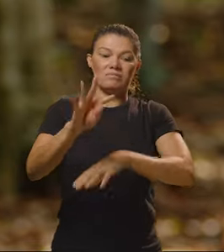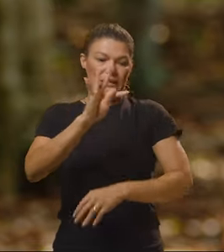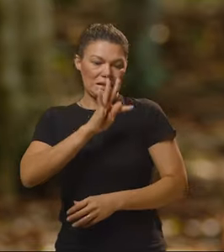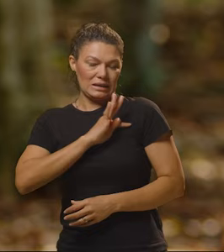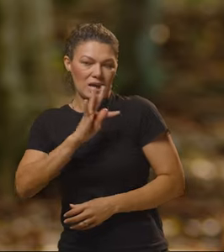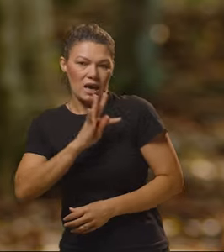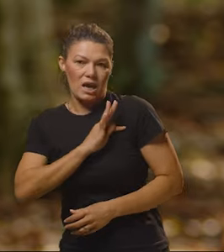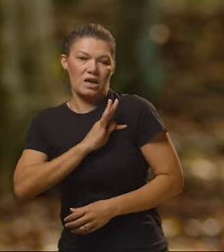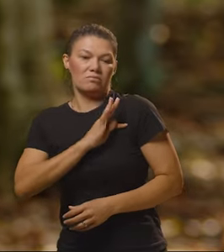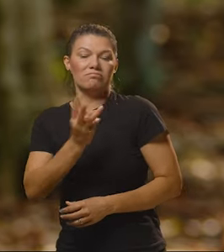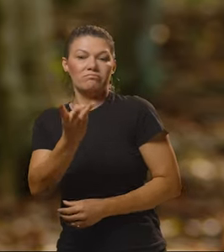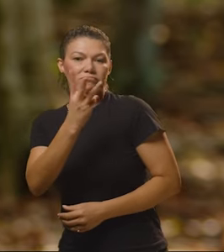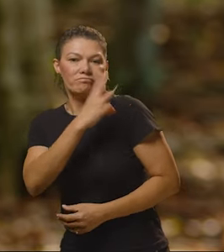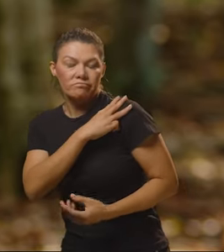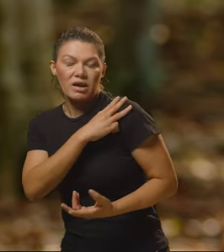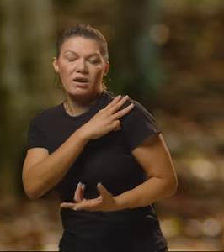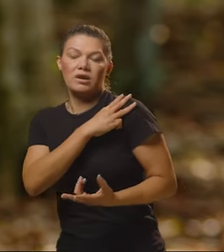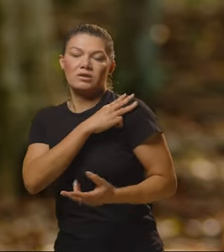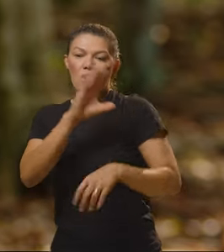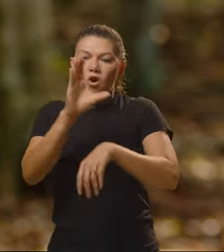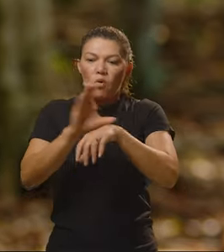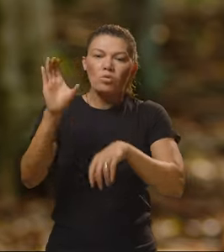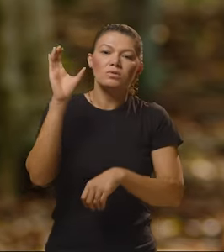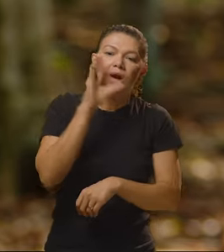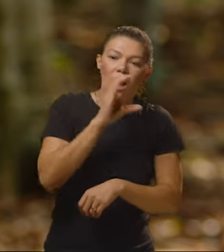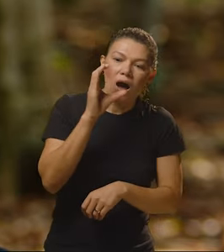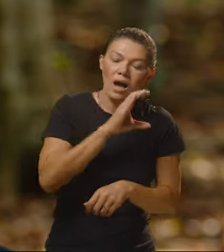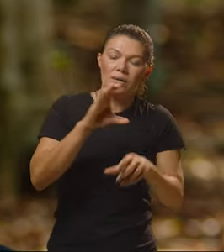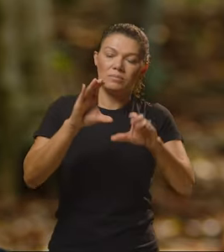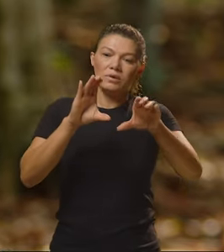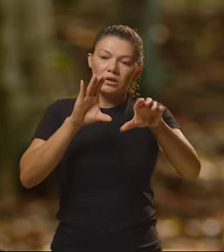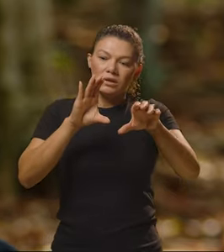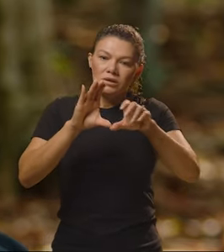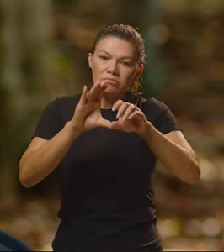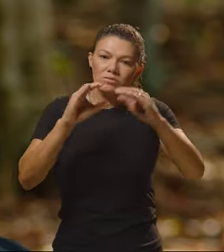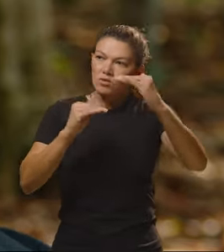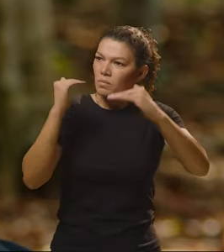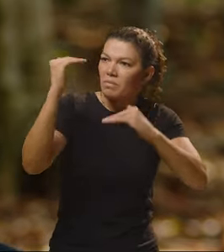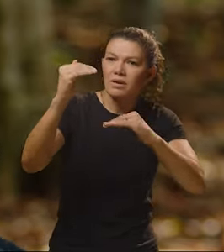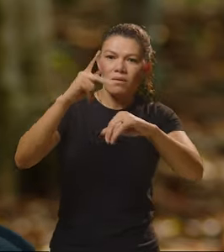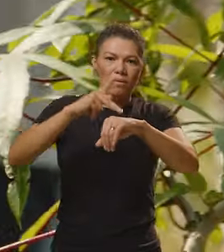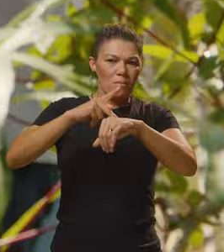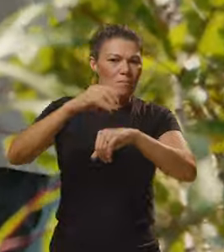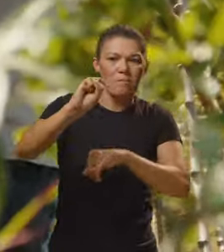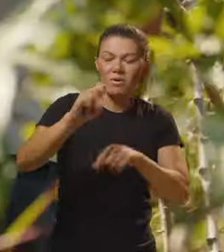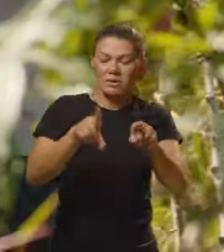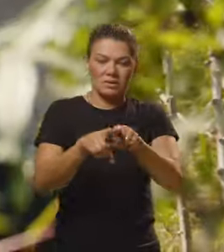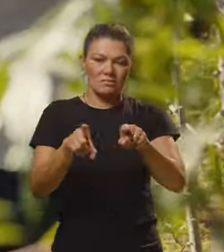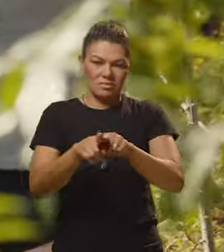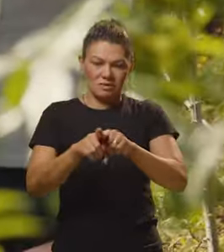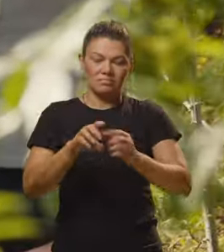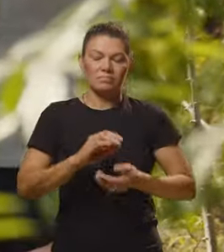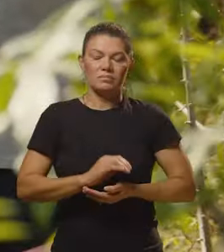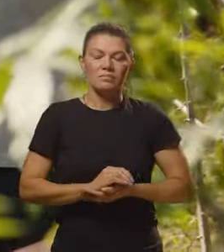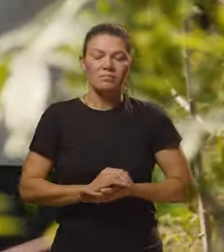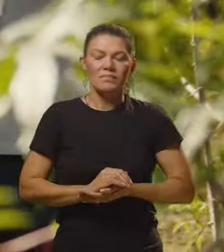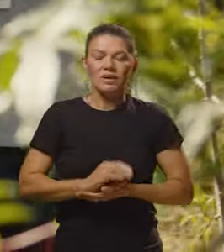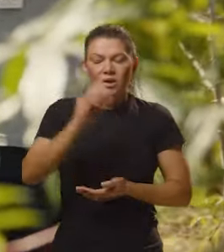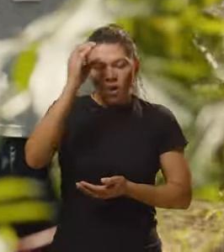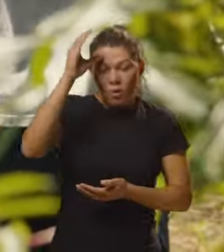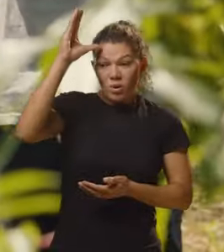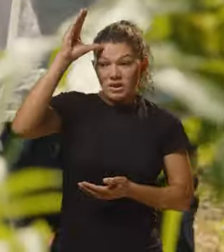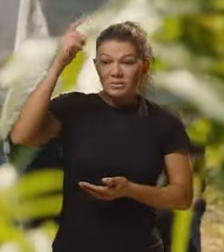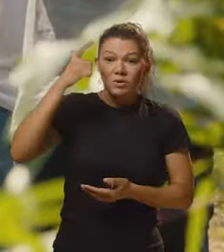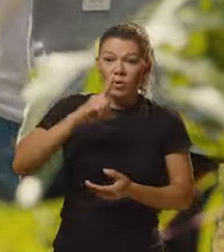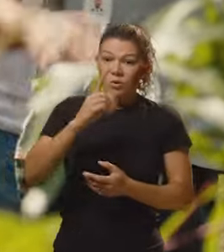educação técnica, de nível médio, cursos fixos, quanto graduação, pós-graduação. O conhecimento que